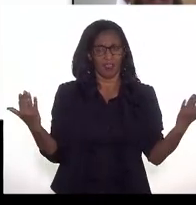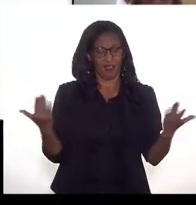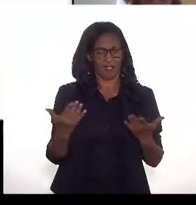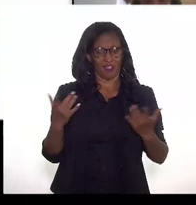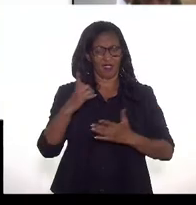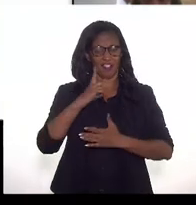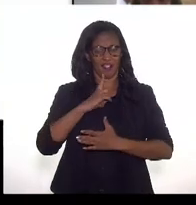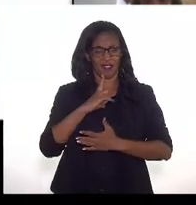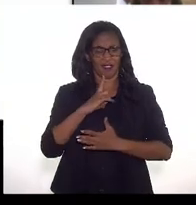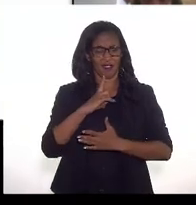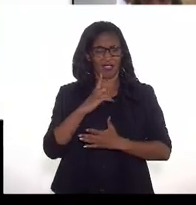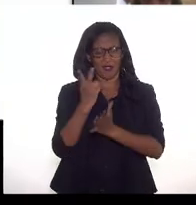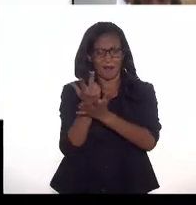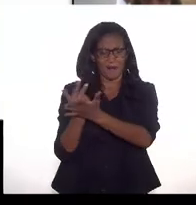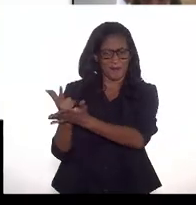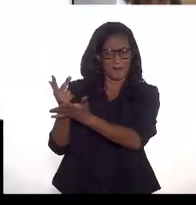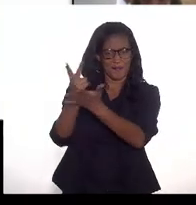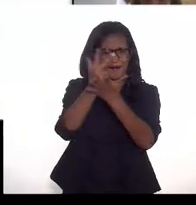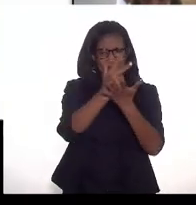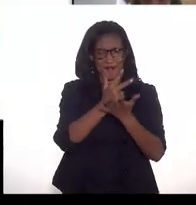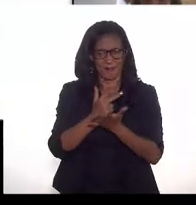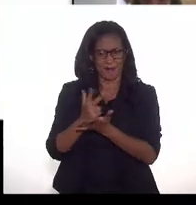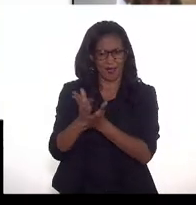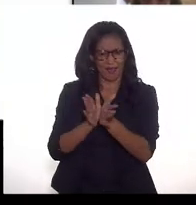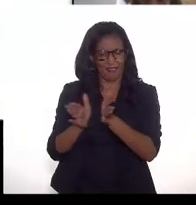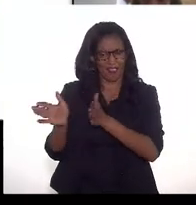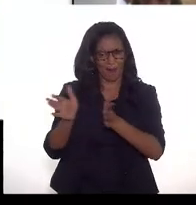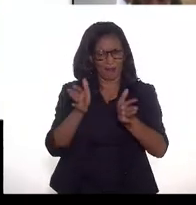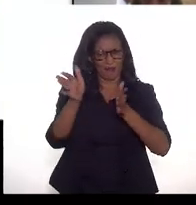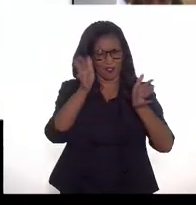rotas, inclusive o futuro do 4x3.